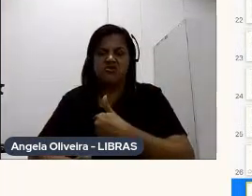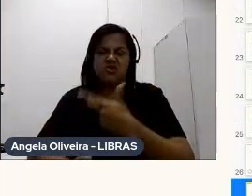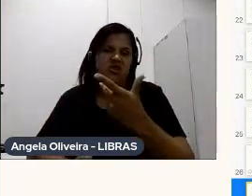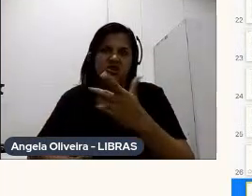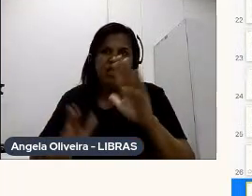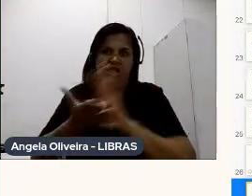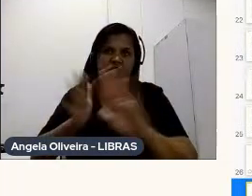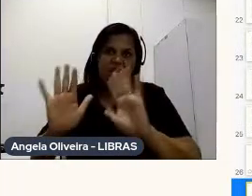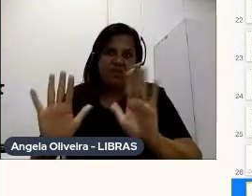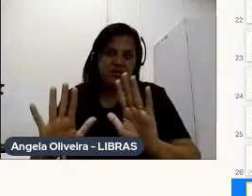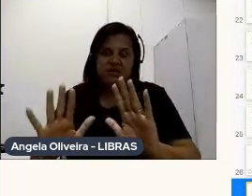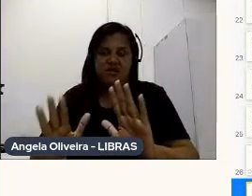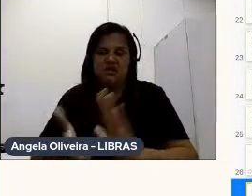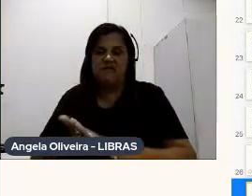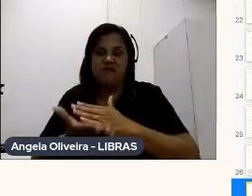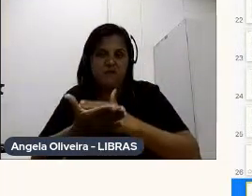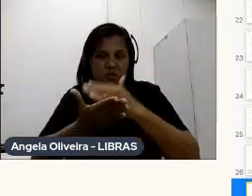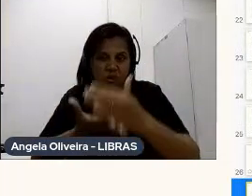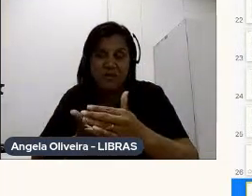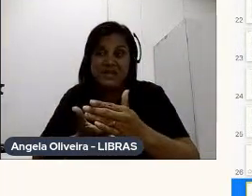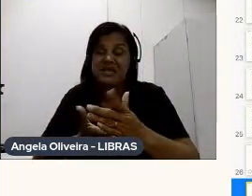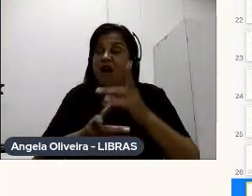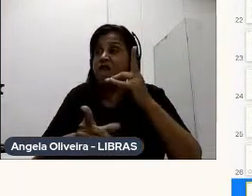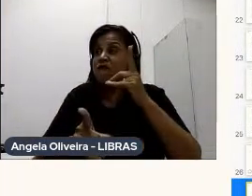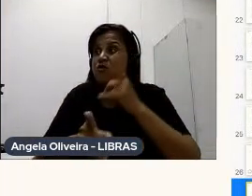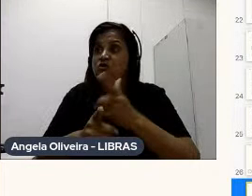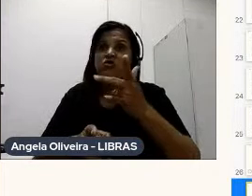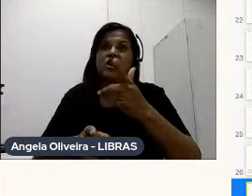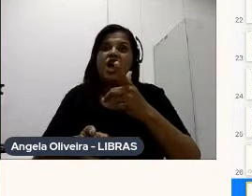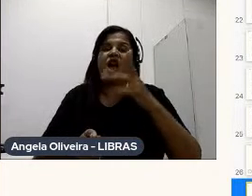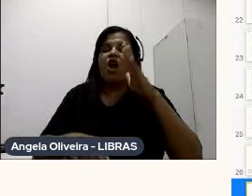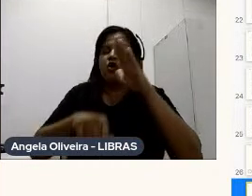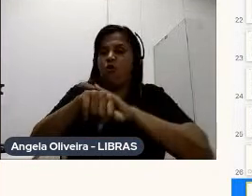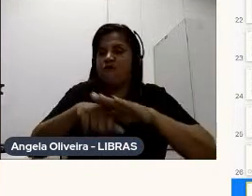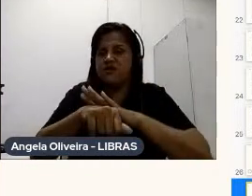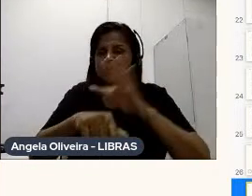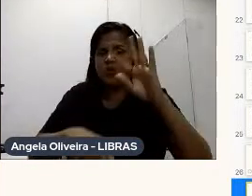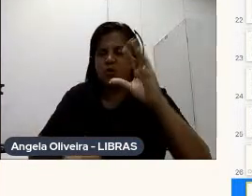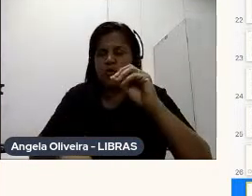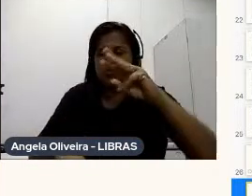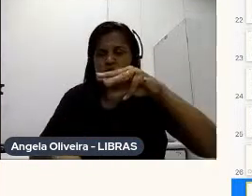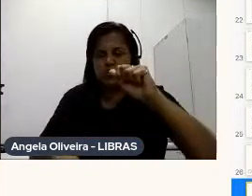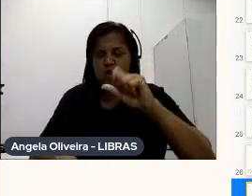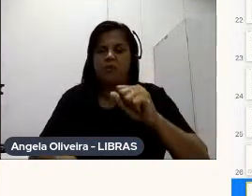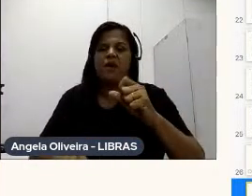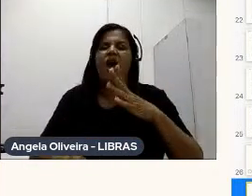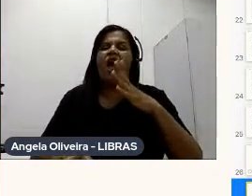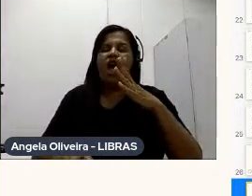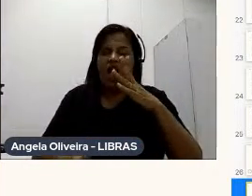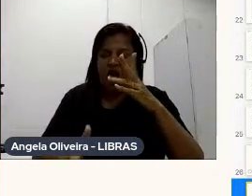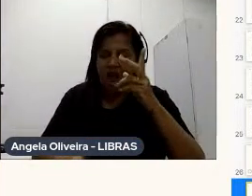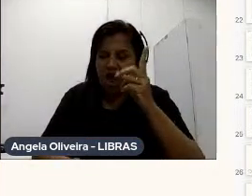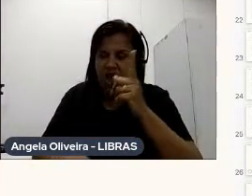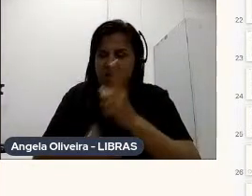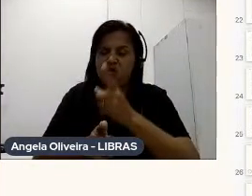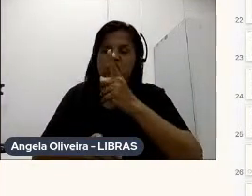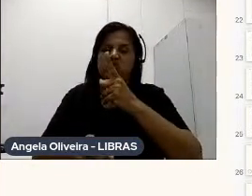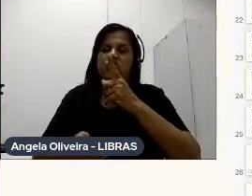Vamos começar Vamos achar esse método Eu conversei com o Thomas E a gente acabou Achando esse processo